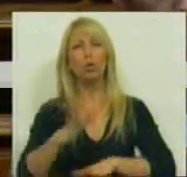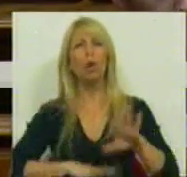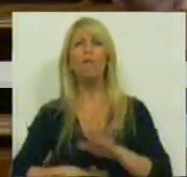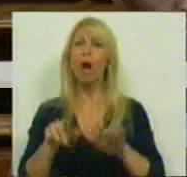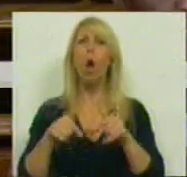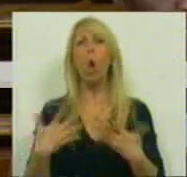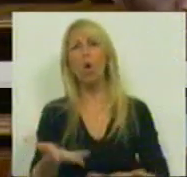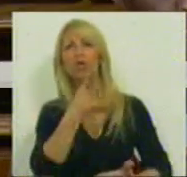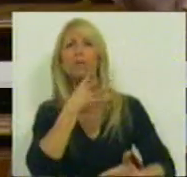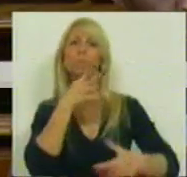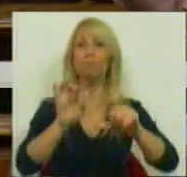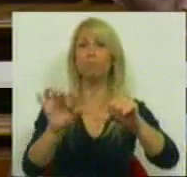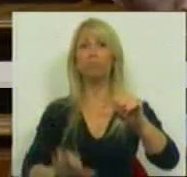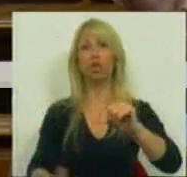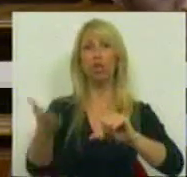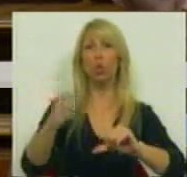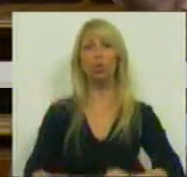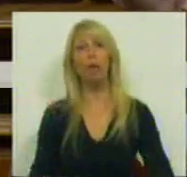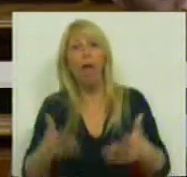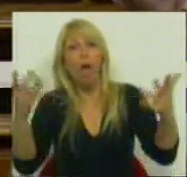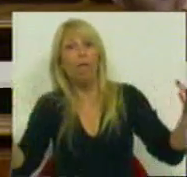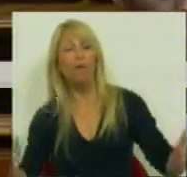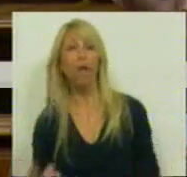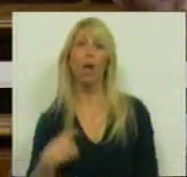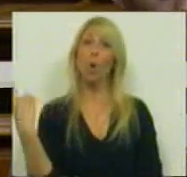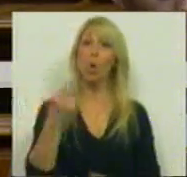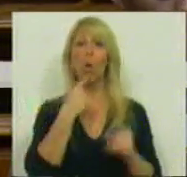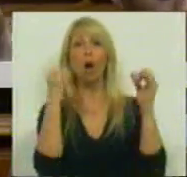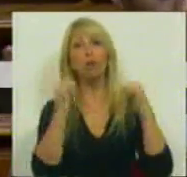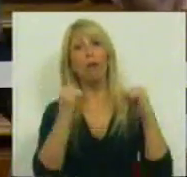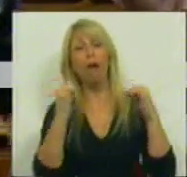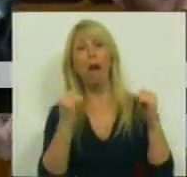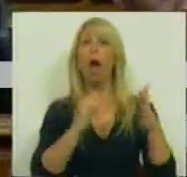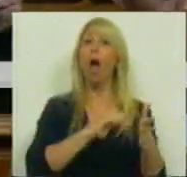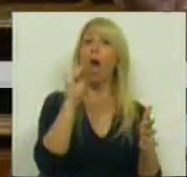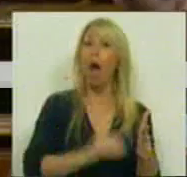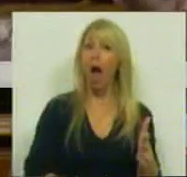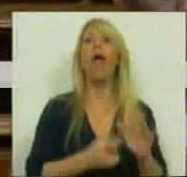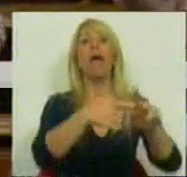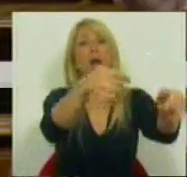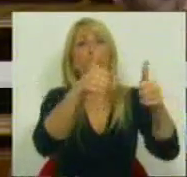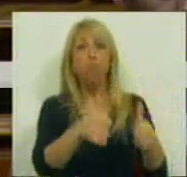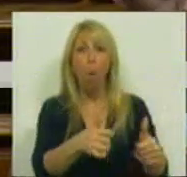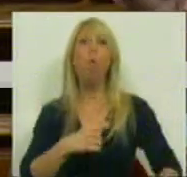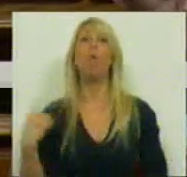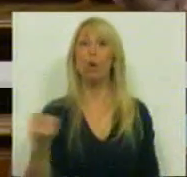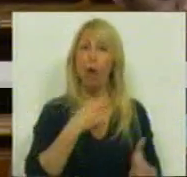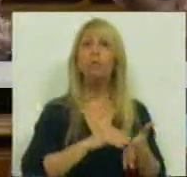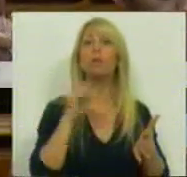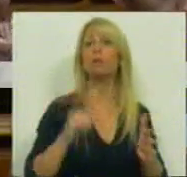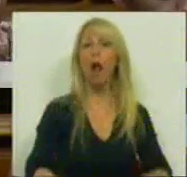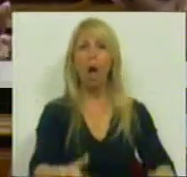o discurso de que, enfim, o nosso memorando de entendimento era bom, aquele que nós assinámos era bom,